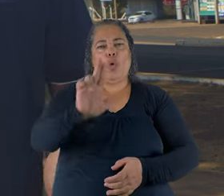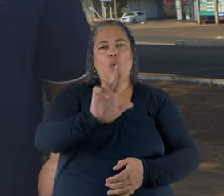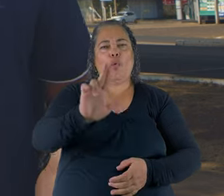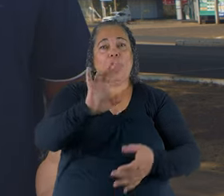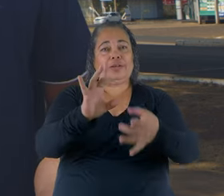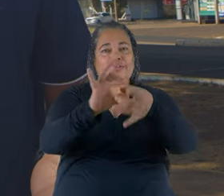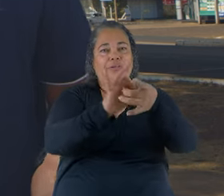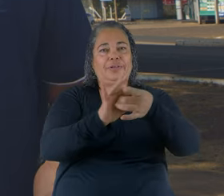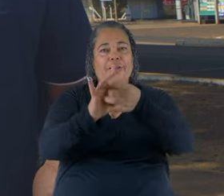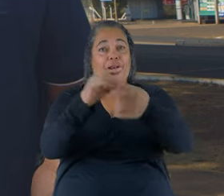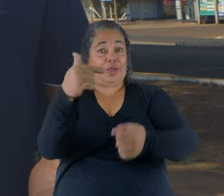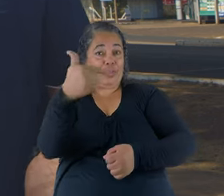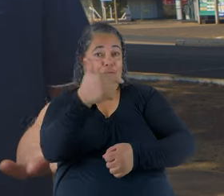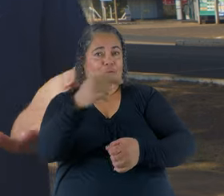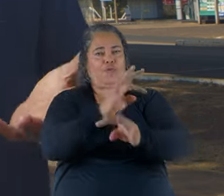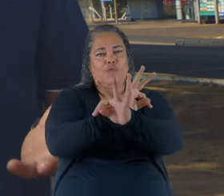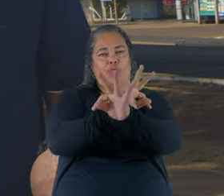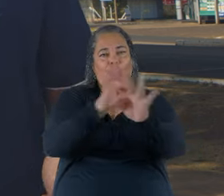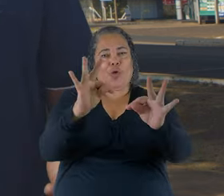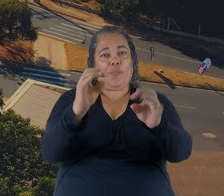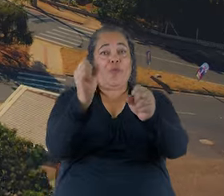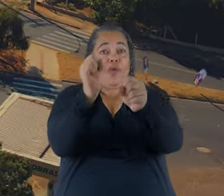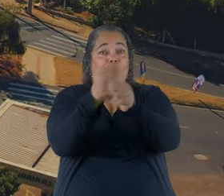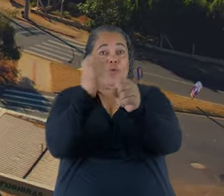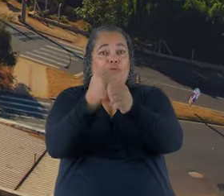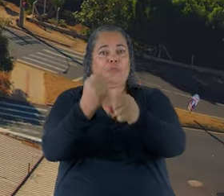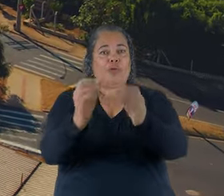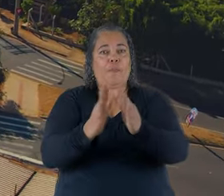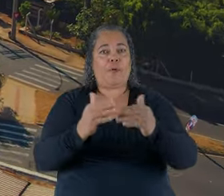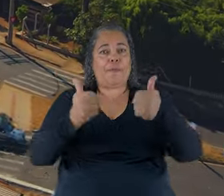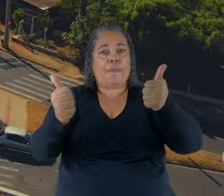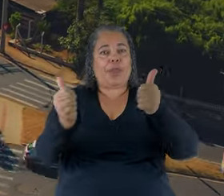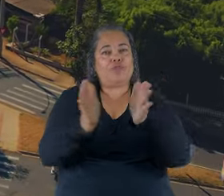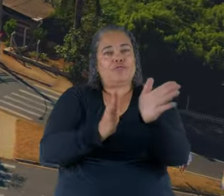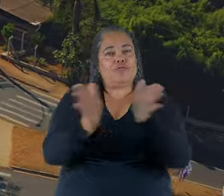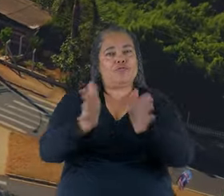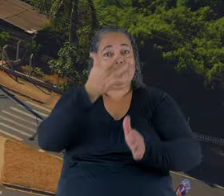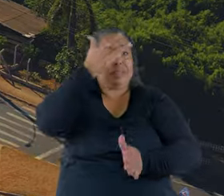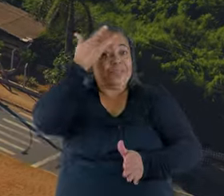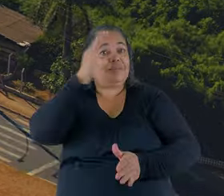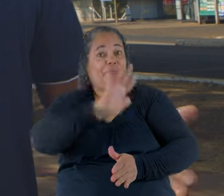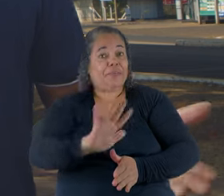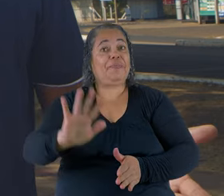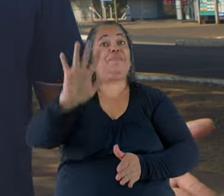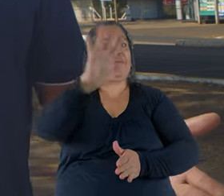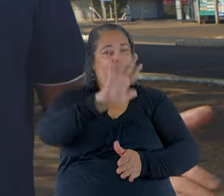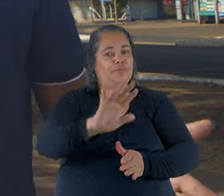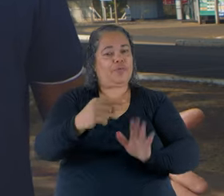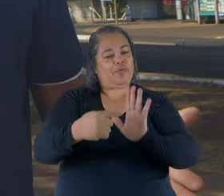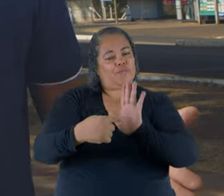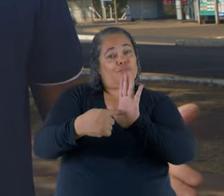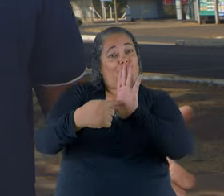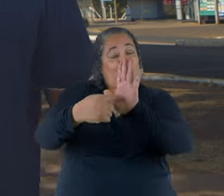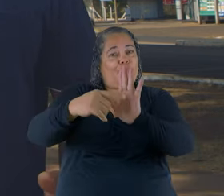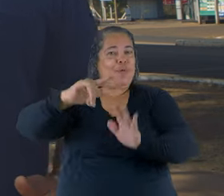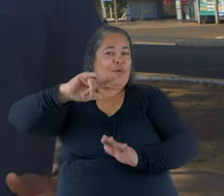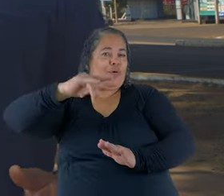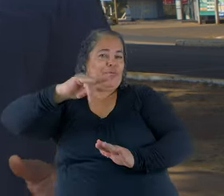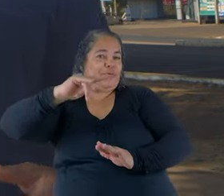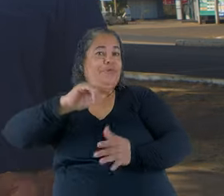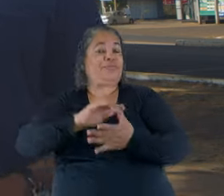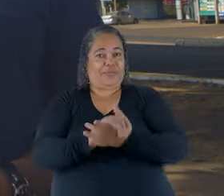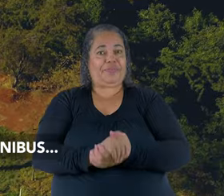O Uberland Integrada 2 foi um sucesso, com obras que melhoram o transporte público e aproximam as pessoas.